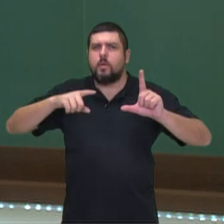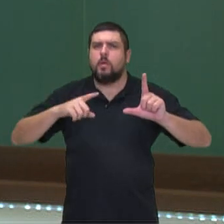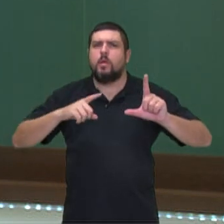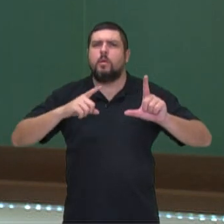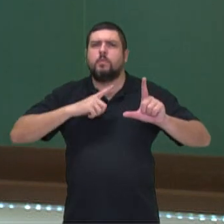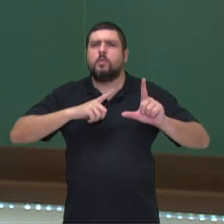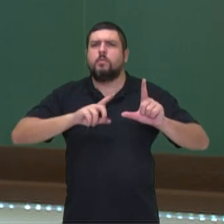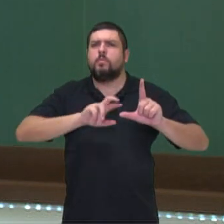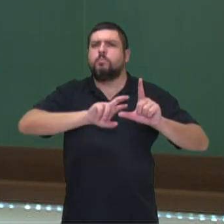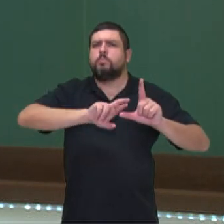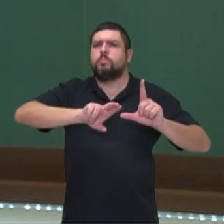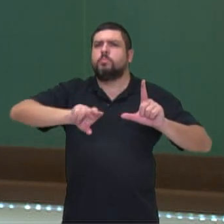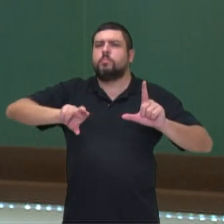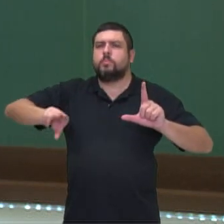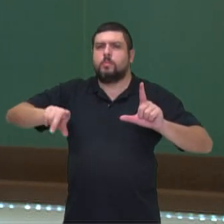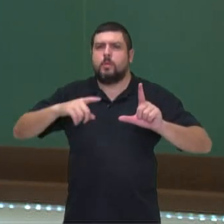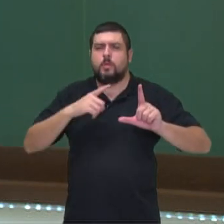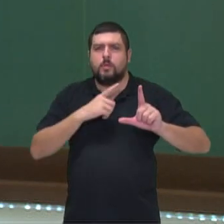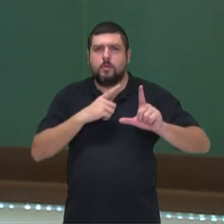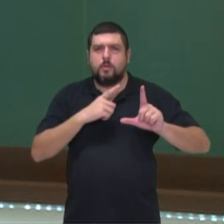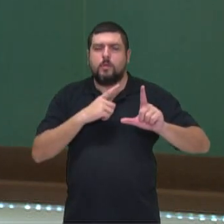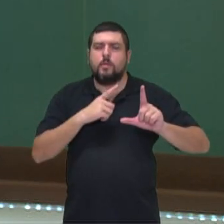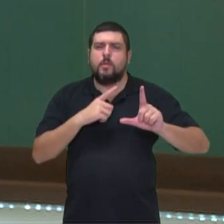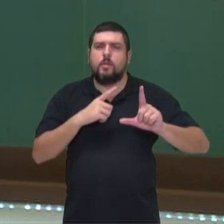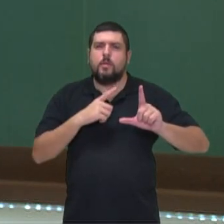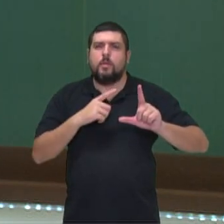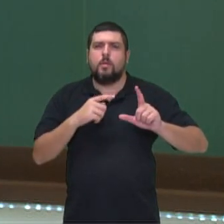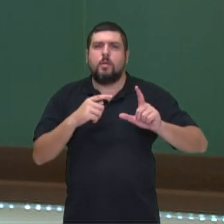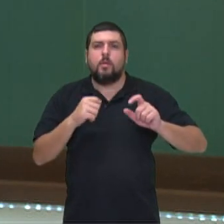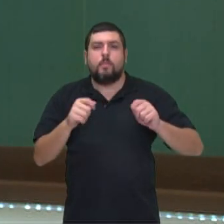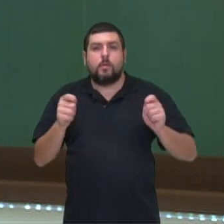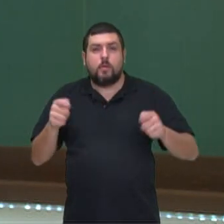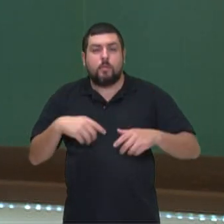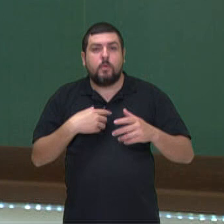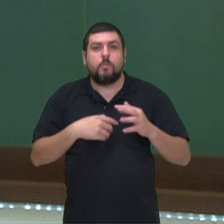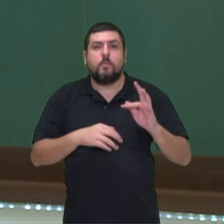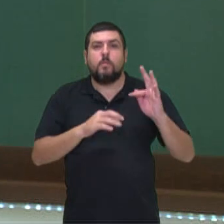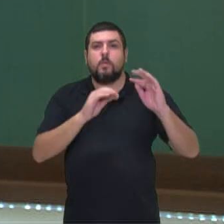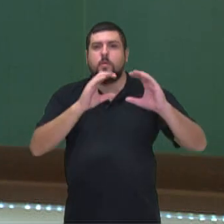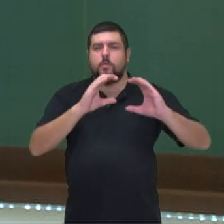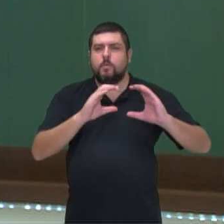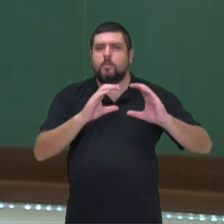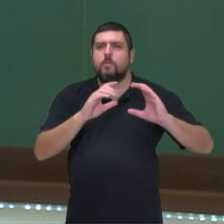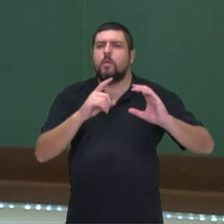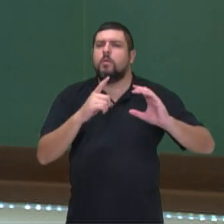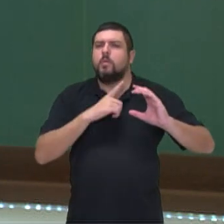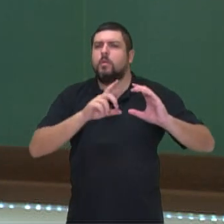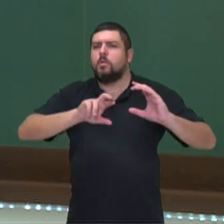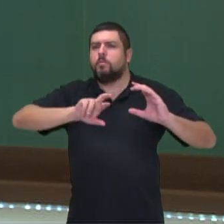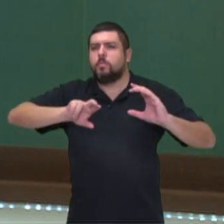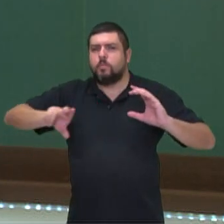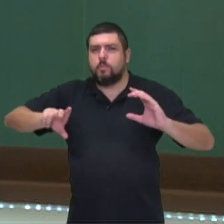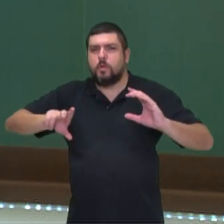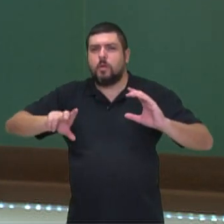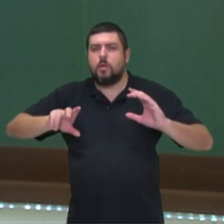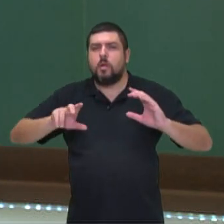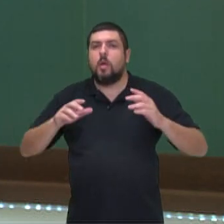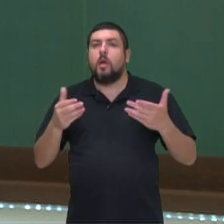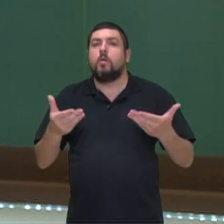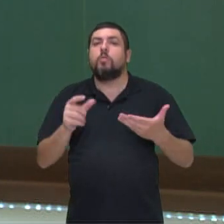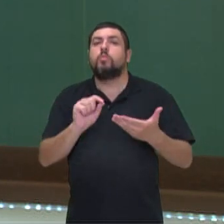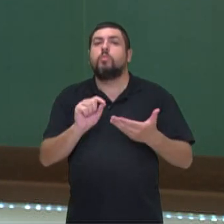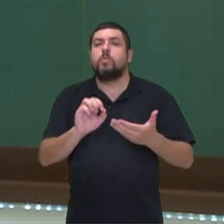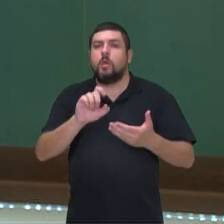Várias funções, tá bom? Diferentes que nós podemos estudá-las. Estamos estudando agora, né? A função afim,